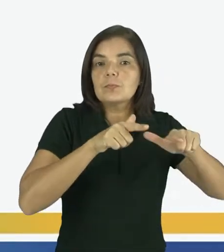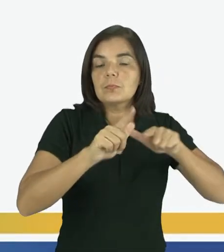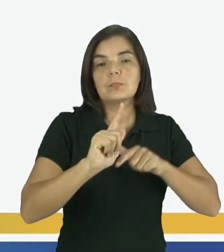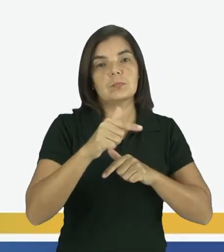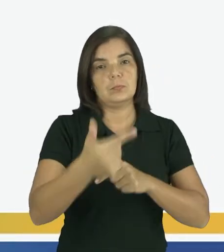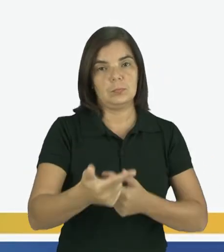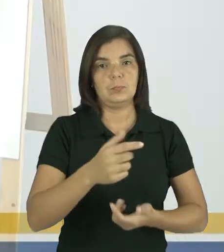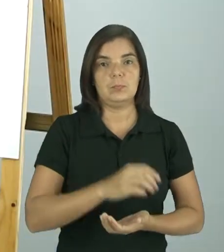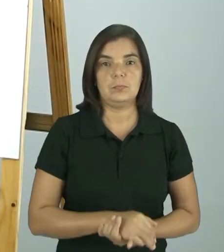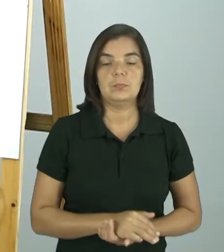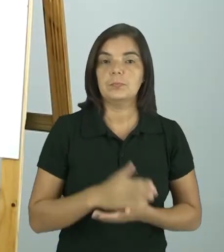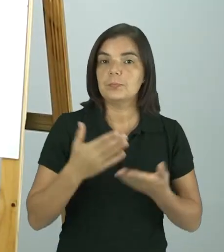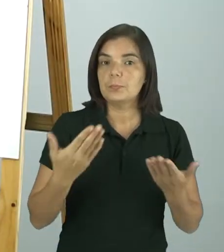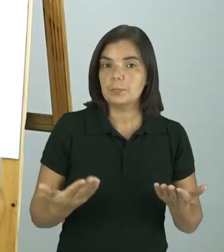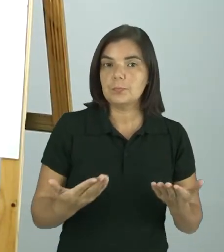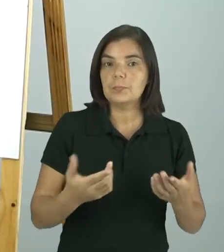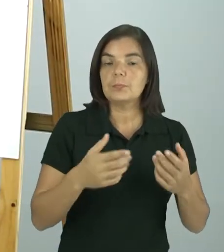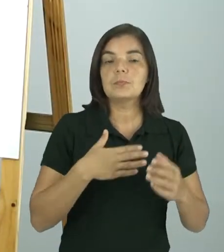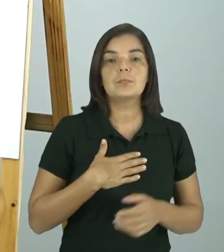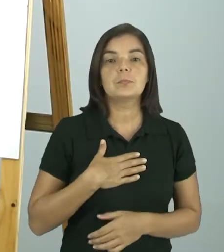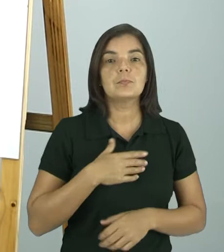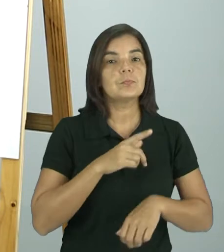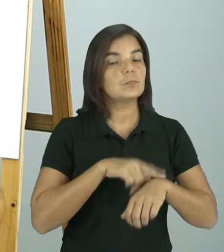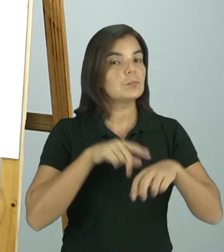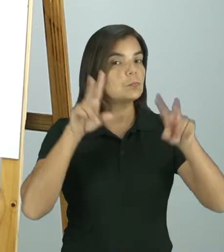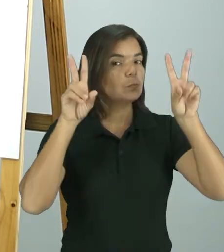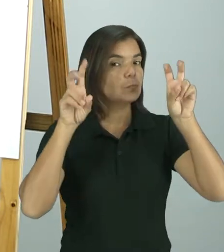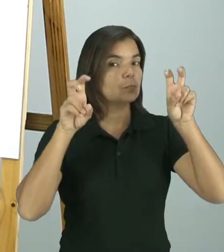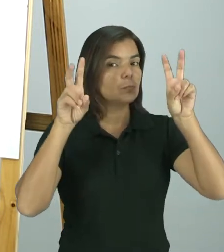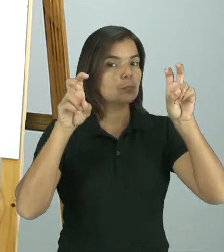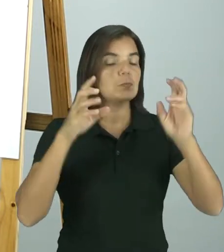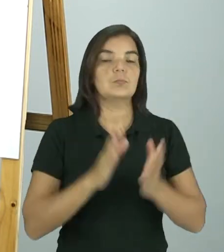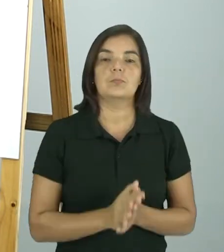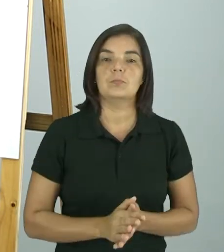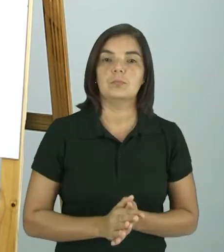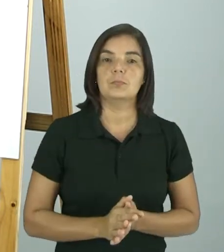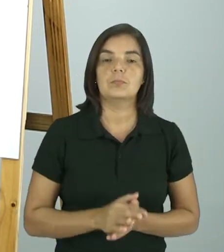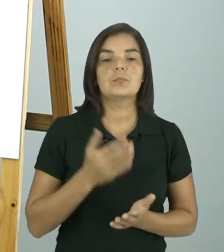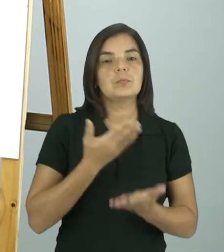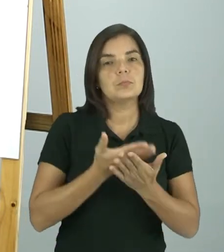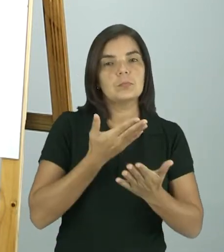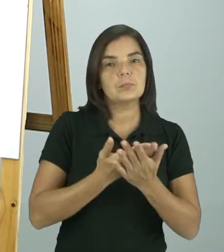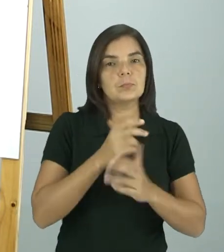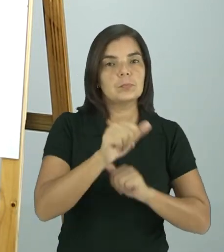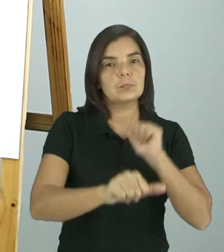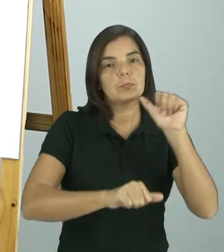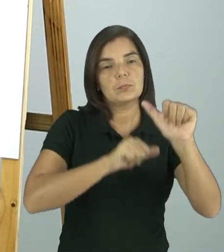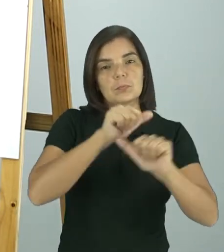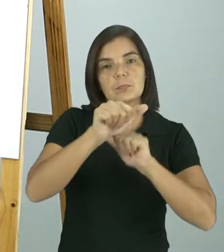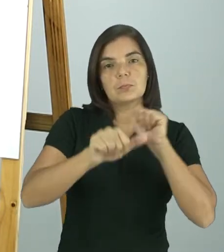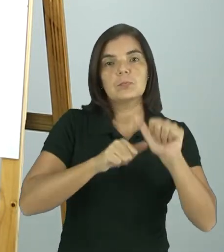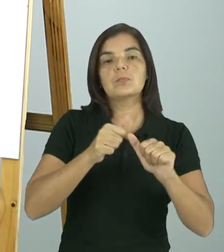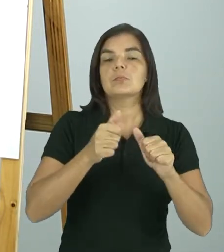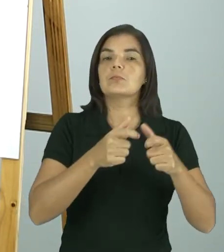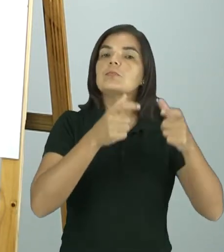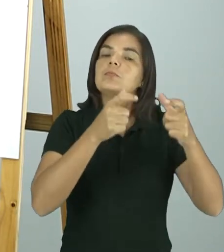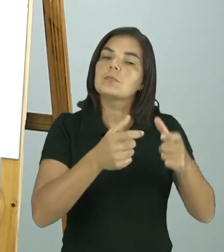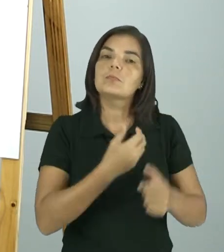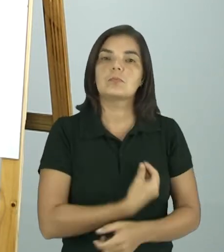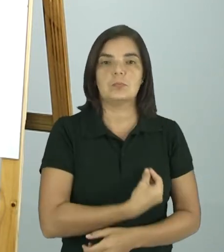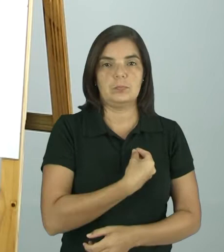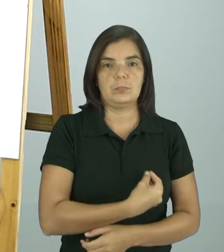entre outros. Então, o nosso tema é esse. Nós vamos estudar as transformações no espaço